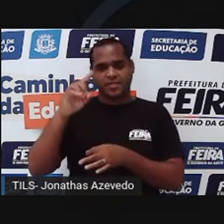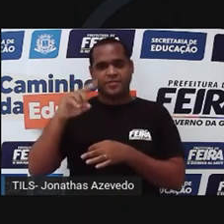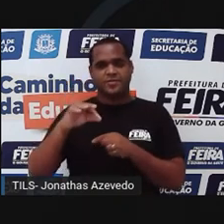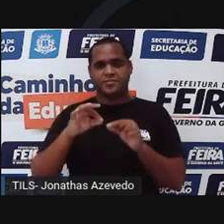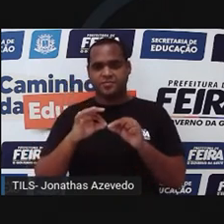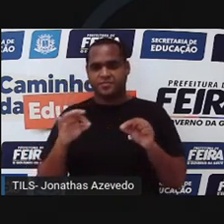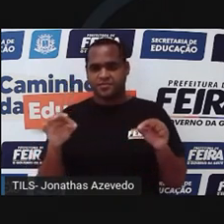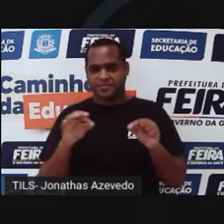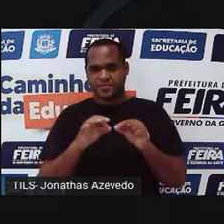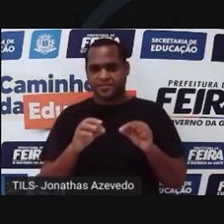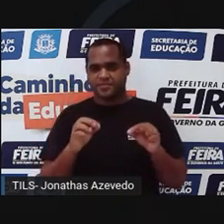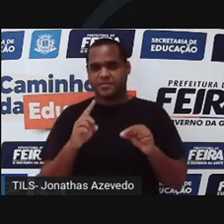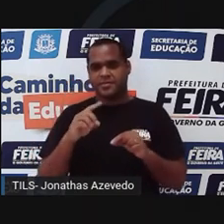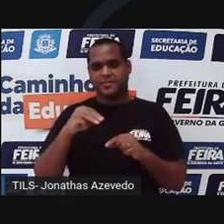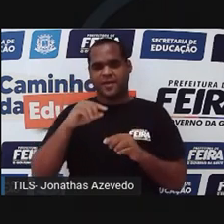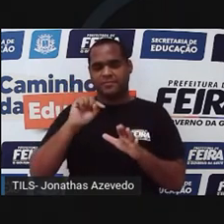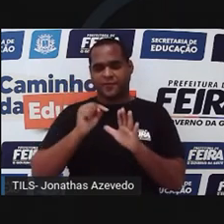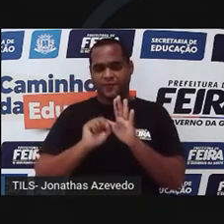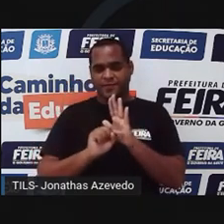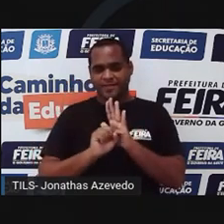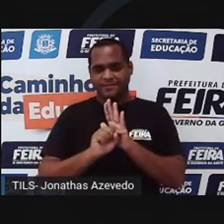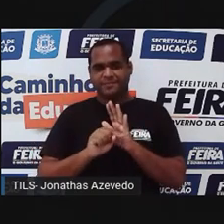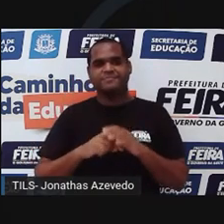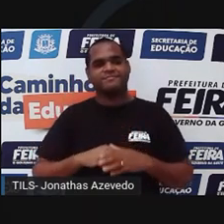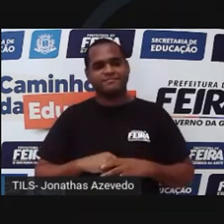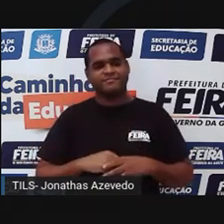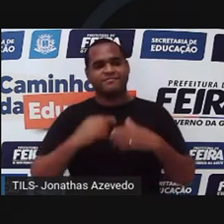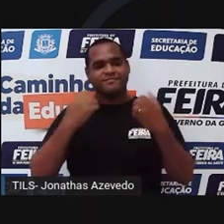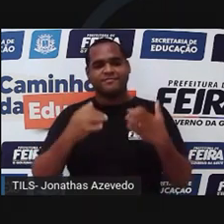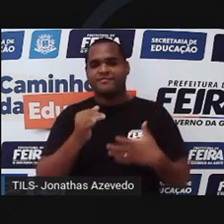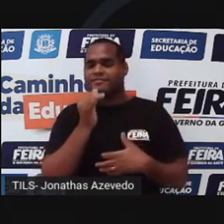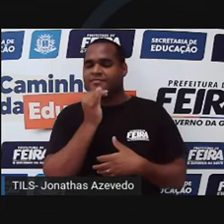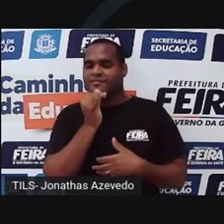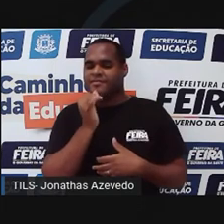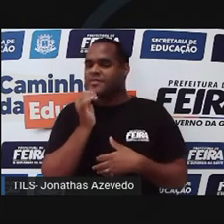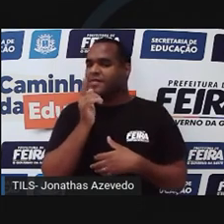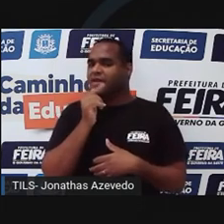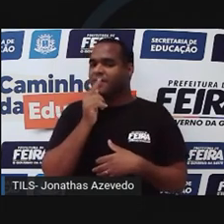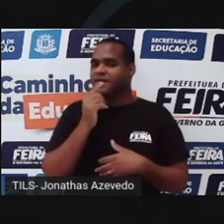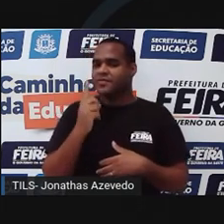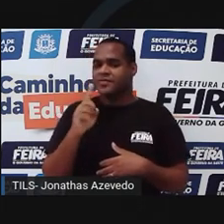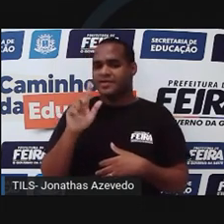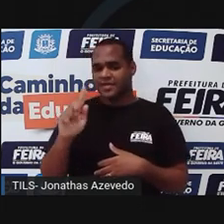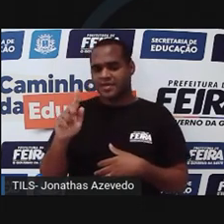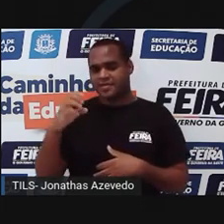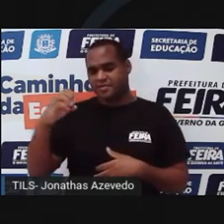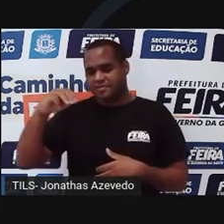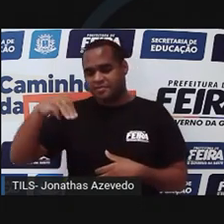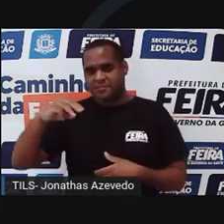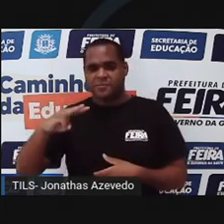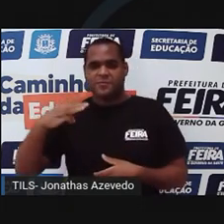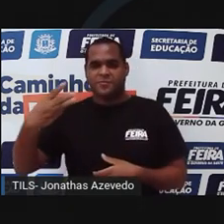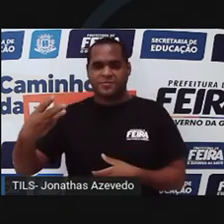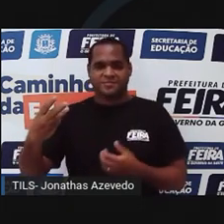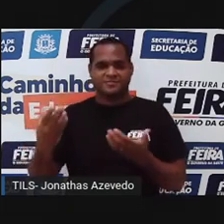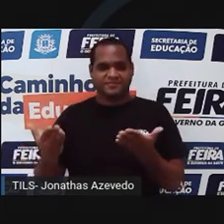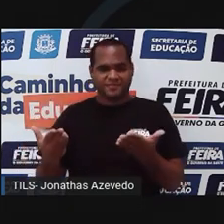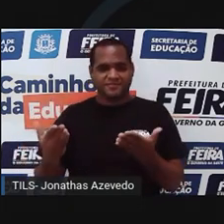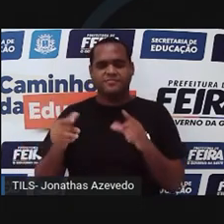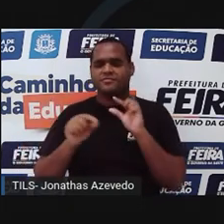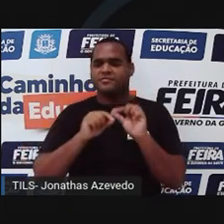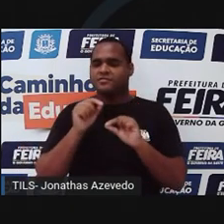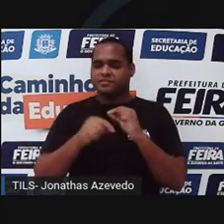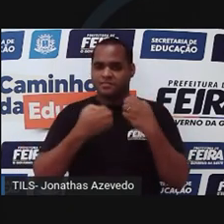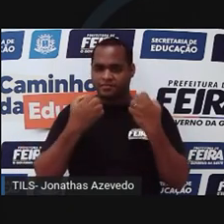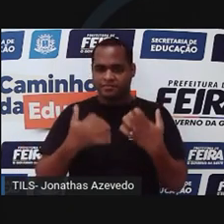e um centímetro de profundidade. Por exemplo, a água tem um grama por centímetro cúbico, o que quer